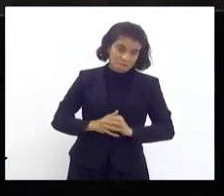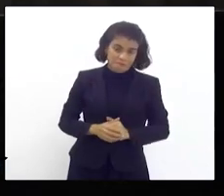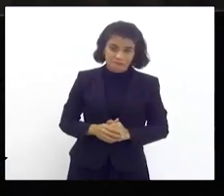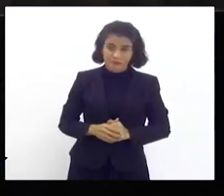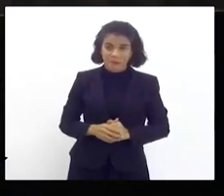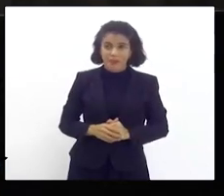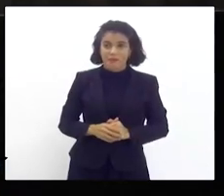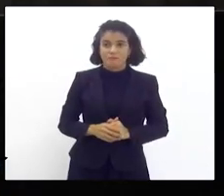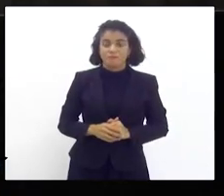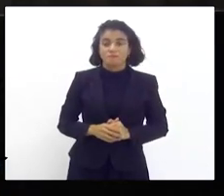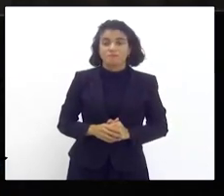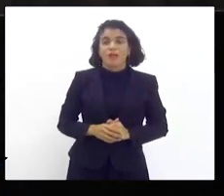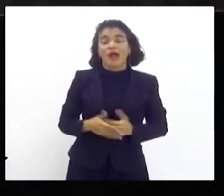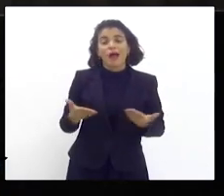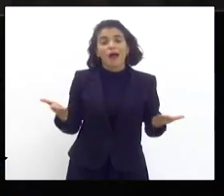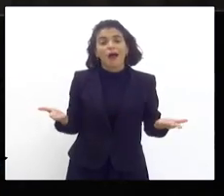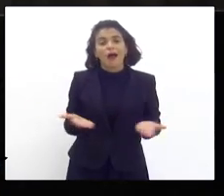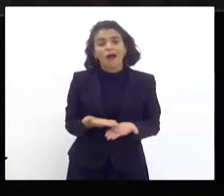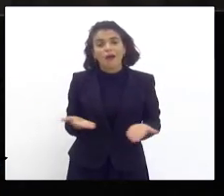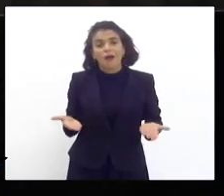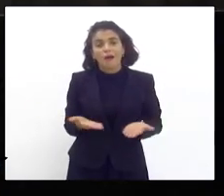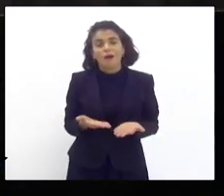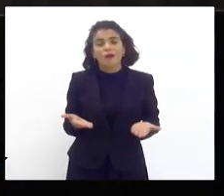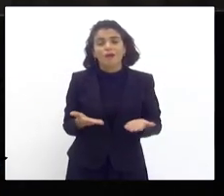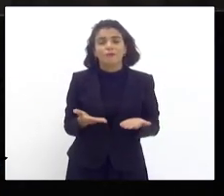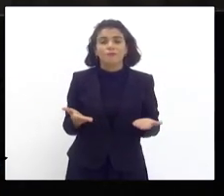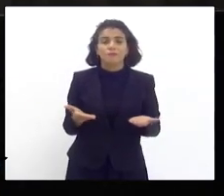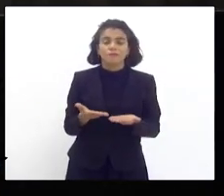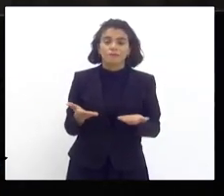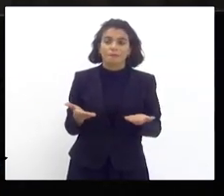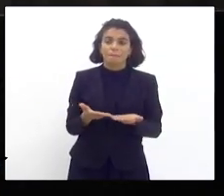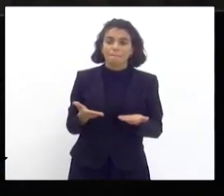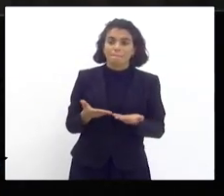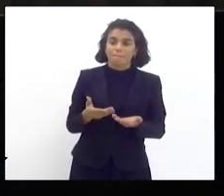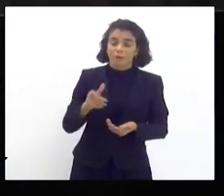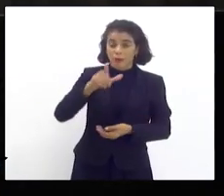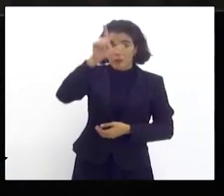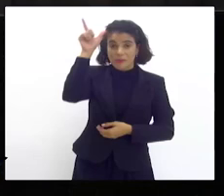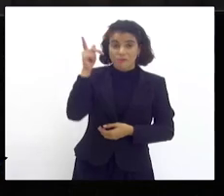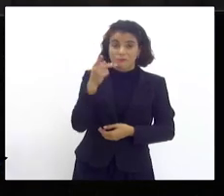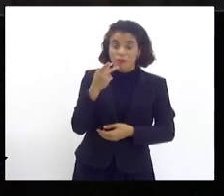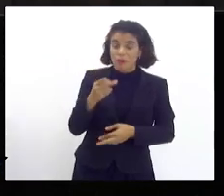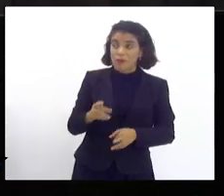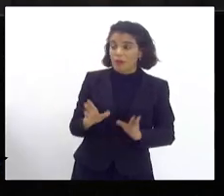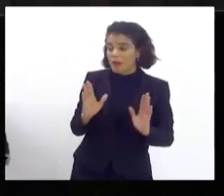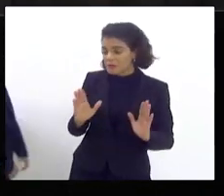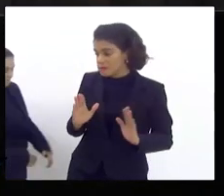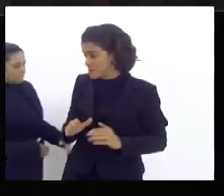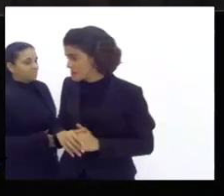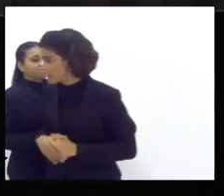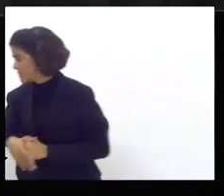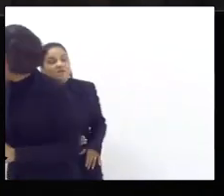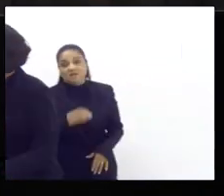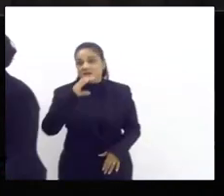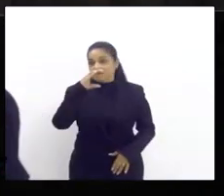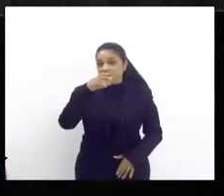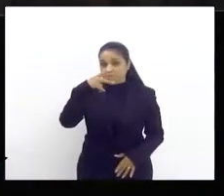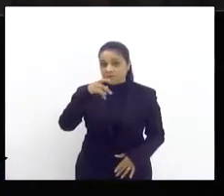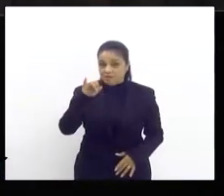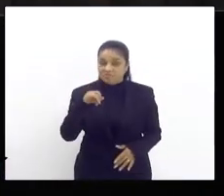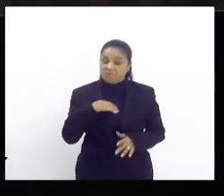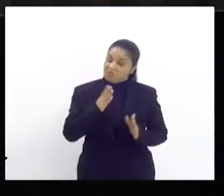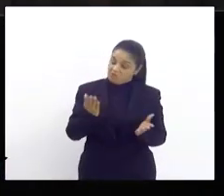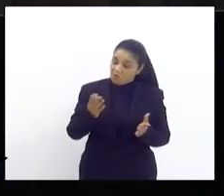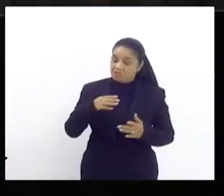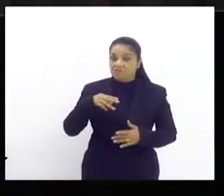as providências. Agora, deputado Durspaulo, ainda bem que tem essa CPI. Talvez assim a CSN venha, porque